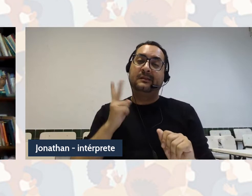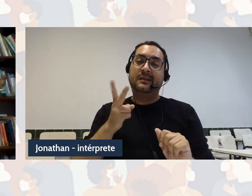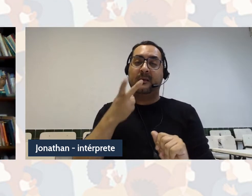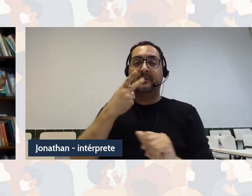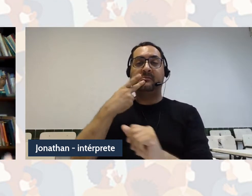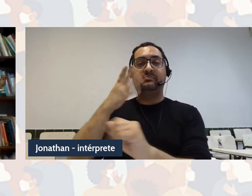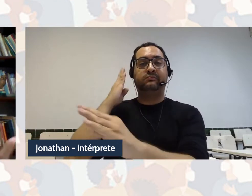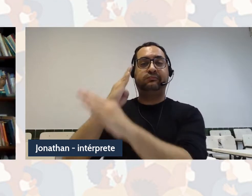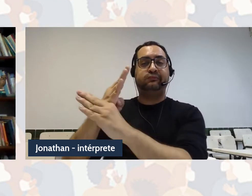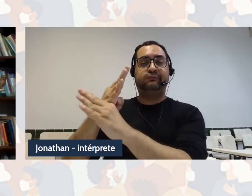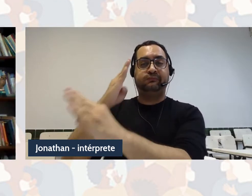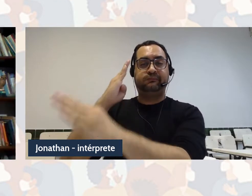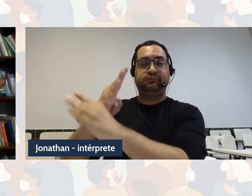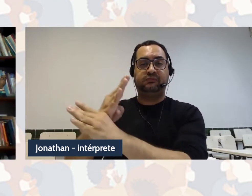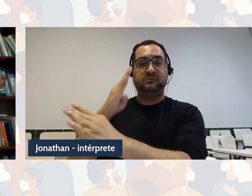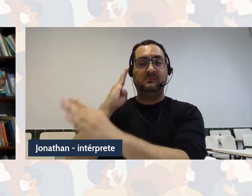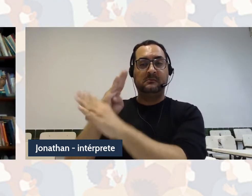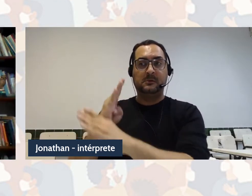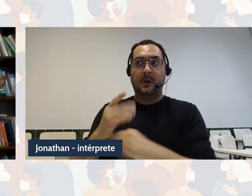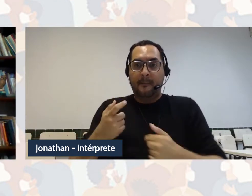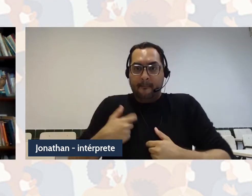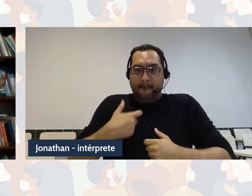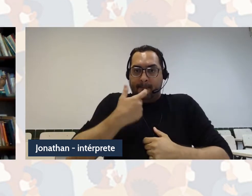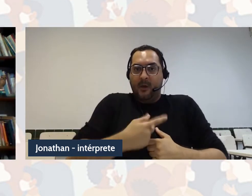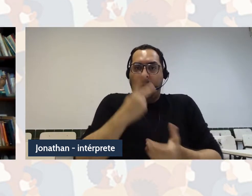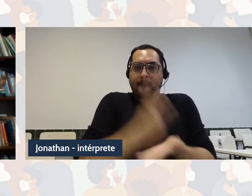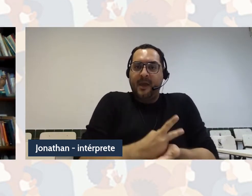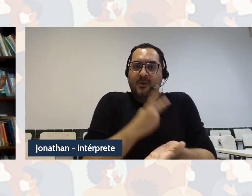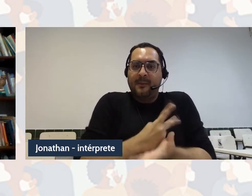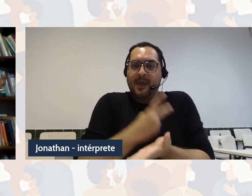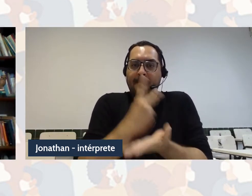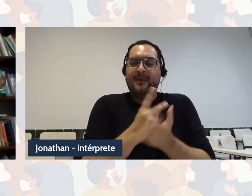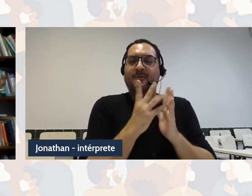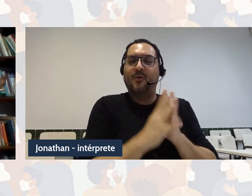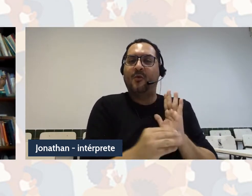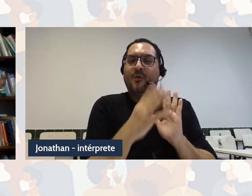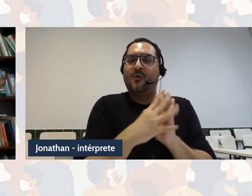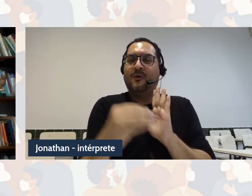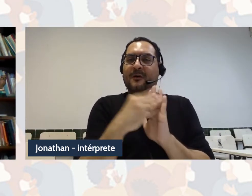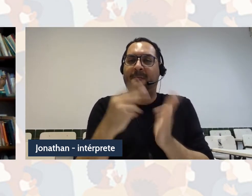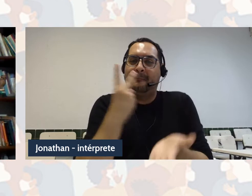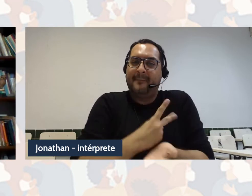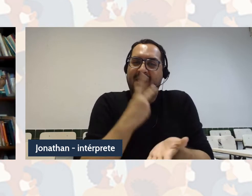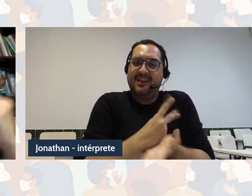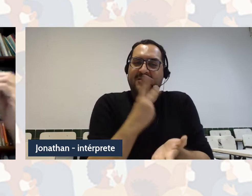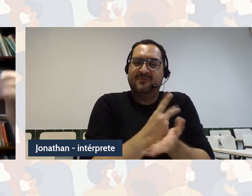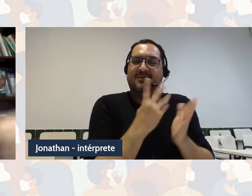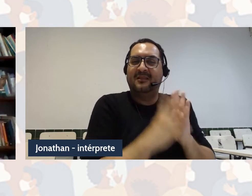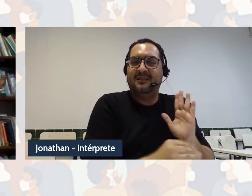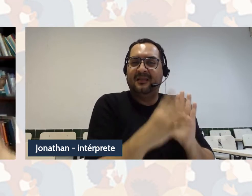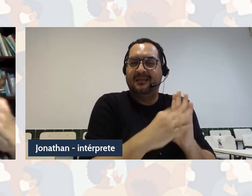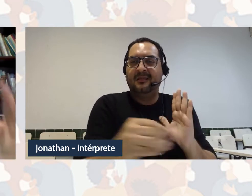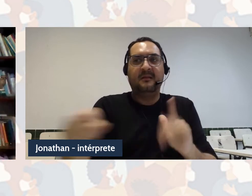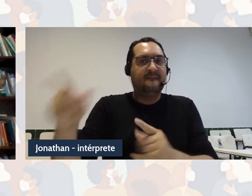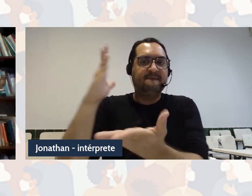e a reprodução e a manutenção aí de um sujeito moderno, né, desse ego que foi